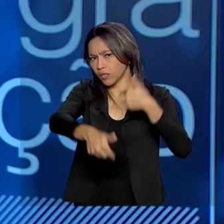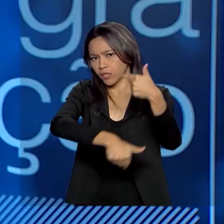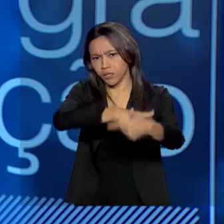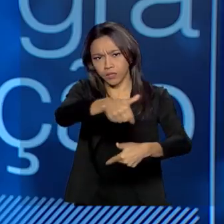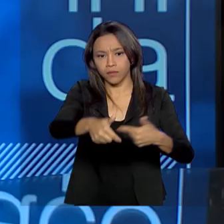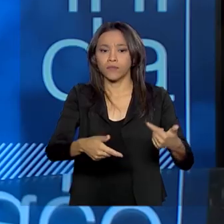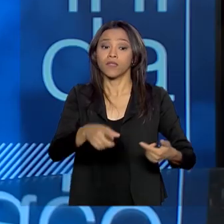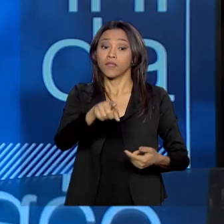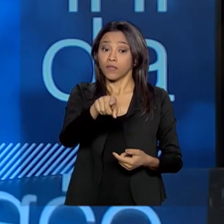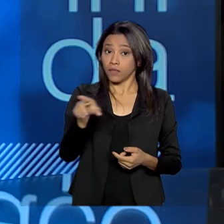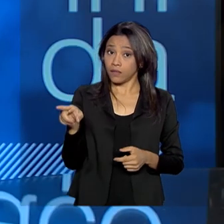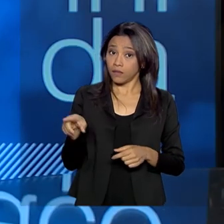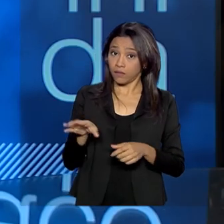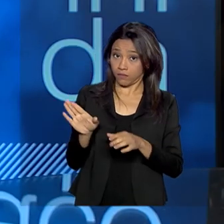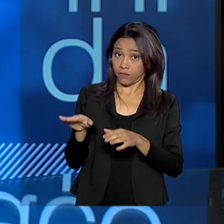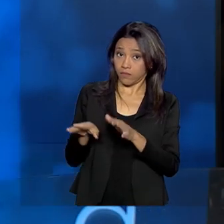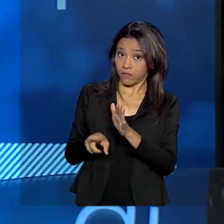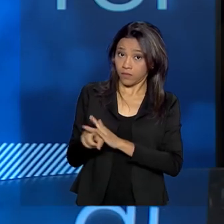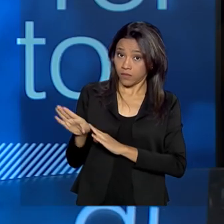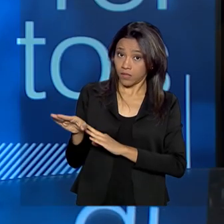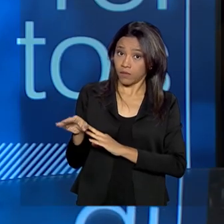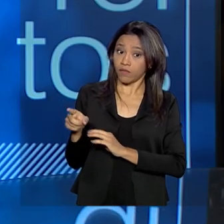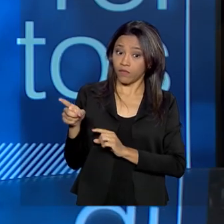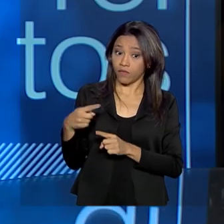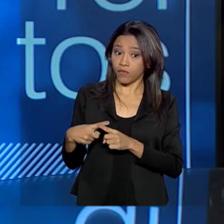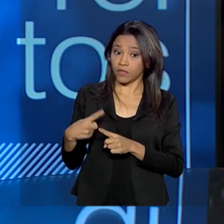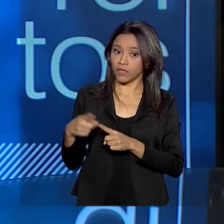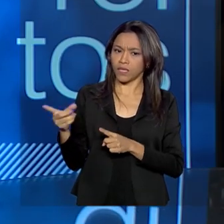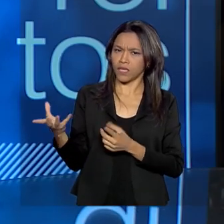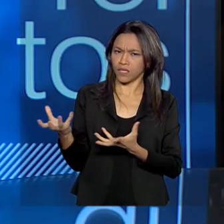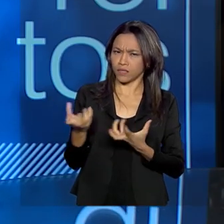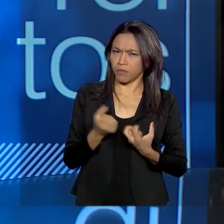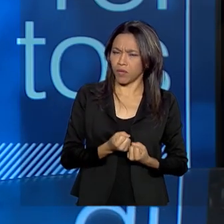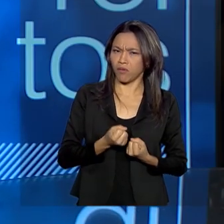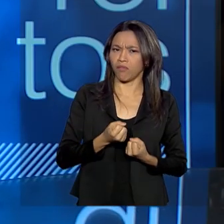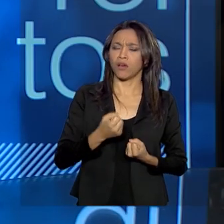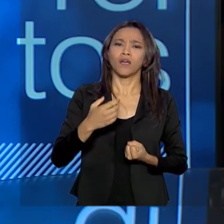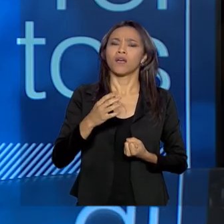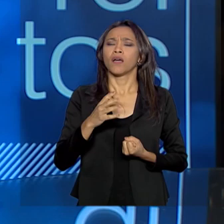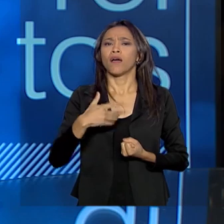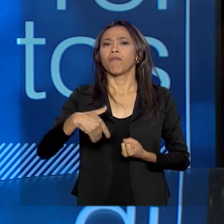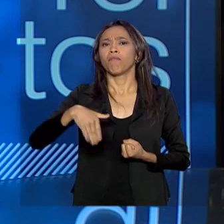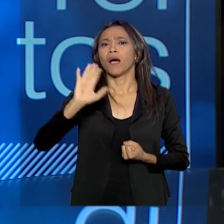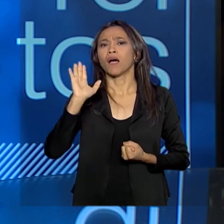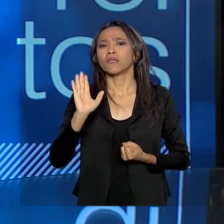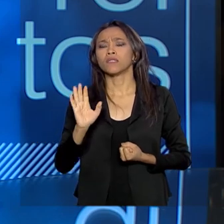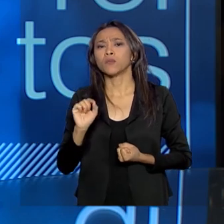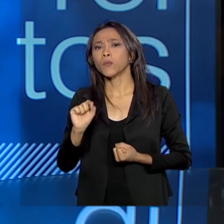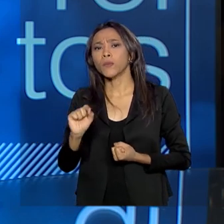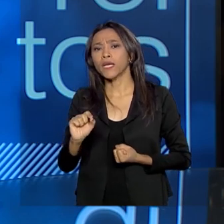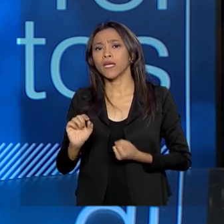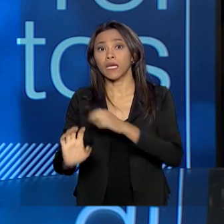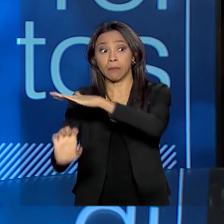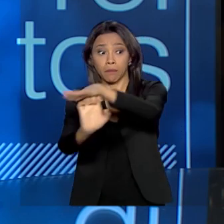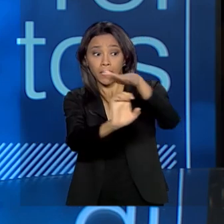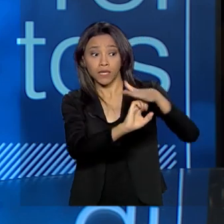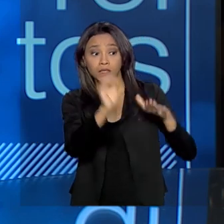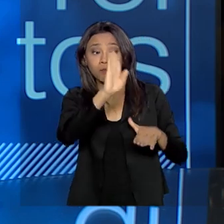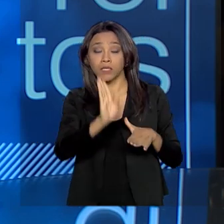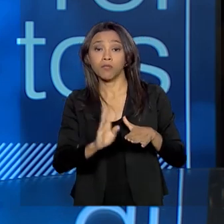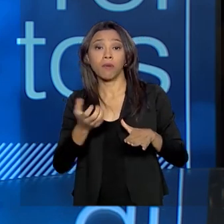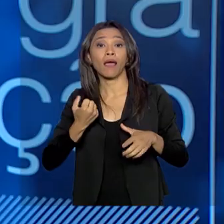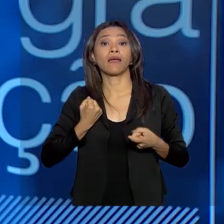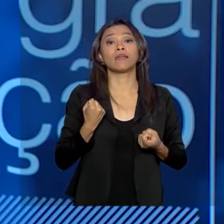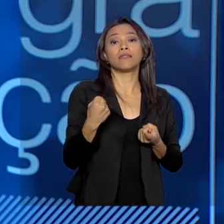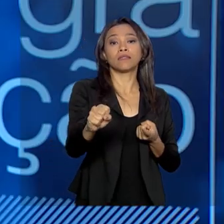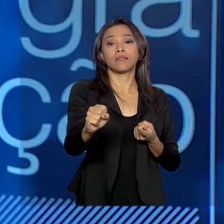Dentre elas, a senhora recebeu mais de 100 CEOs de empresas brasileiras para discutir essa questão da inserção da mulher no mercado de trabalho.